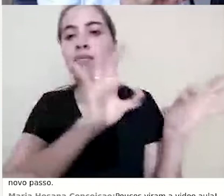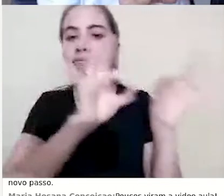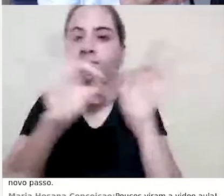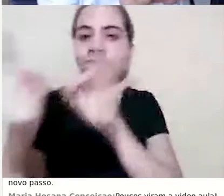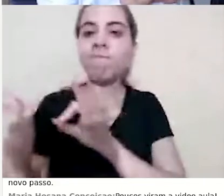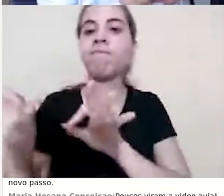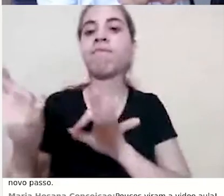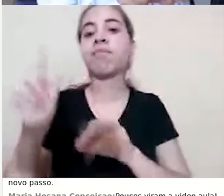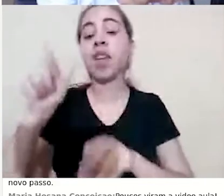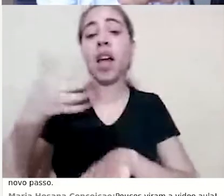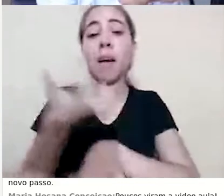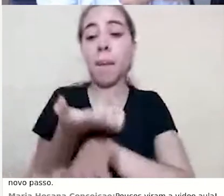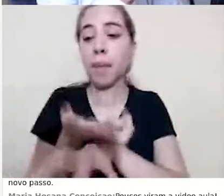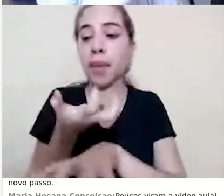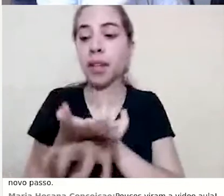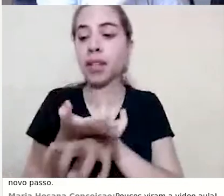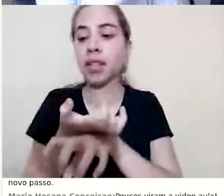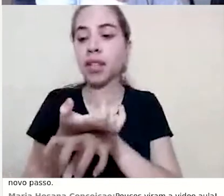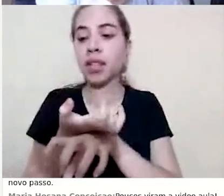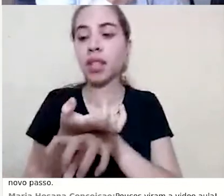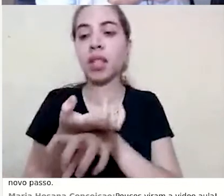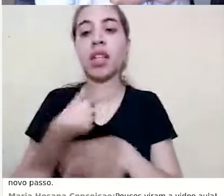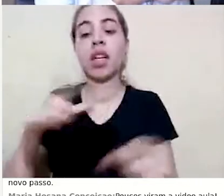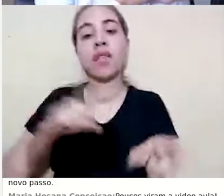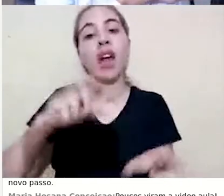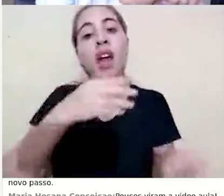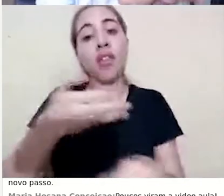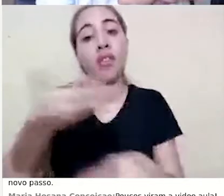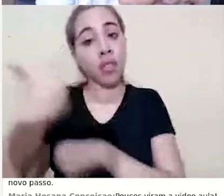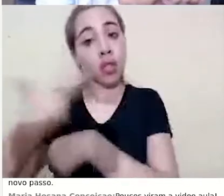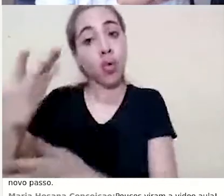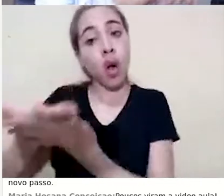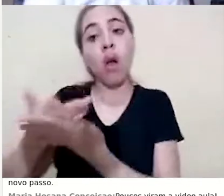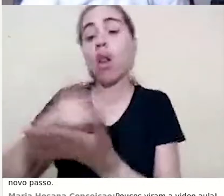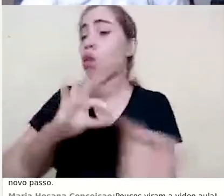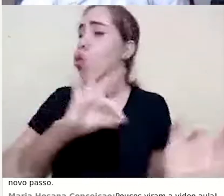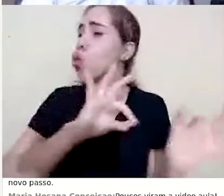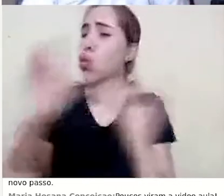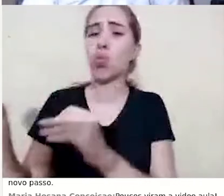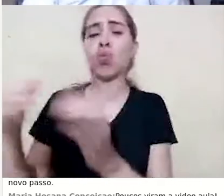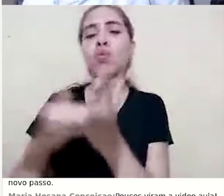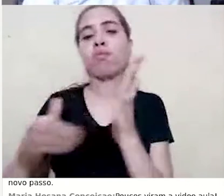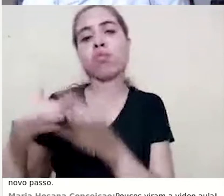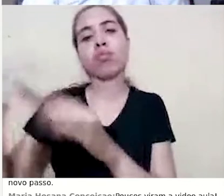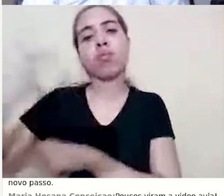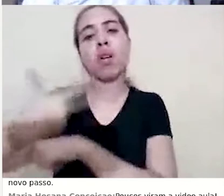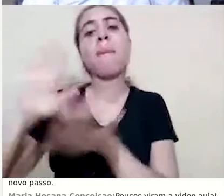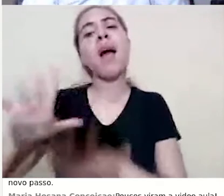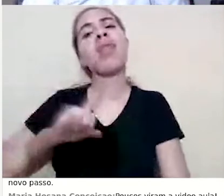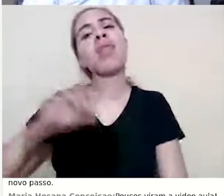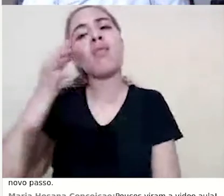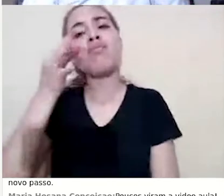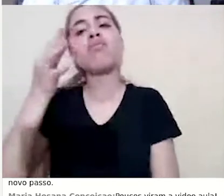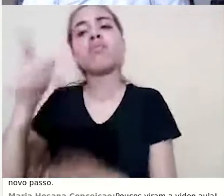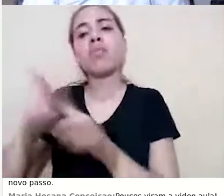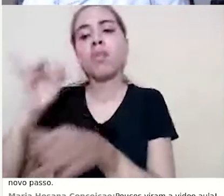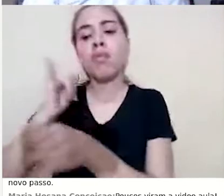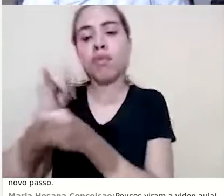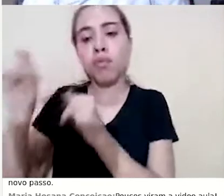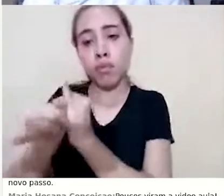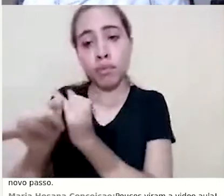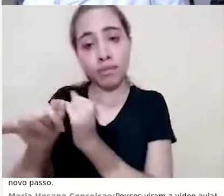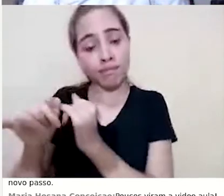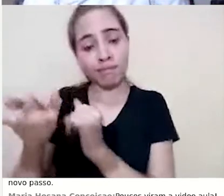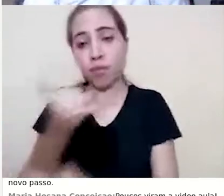Nessa disciplina específica, as vídeo-aulas, elas são todas gravadas, mas eu tenho os encontros virtuais, que eu vou abrir aqui, esse